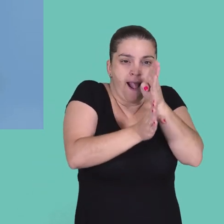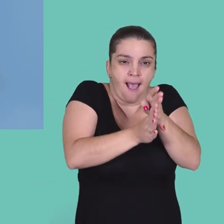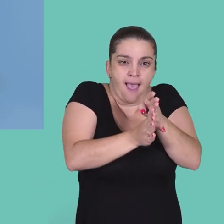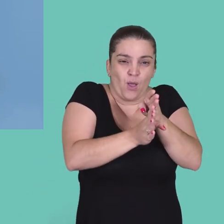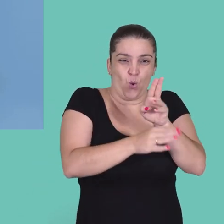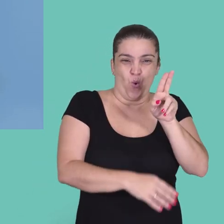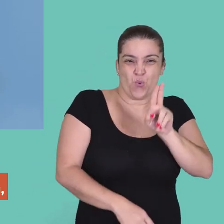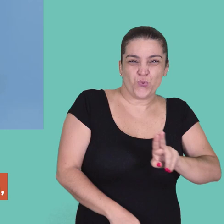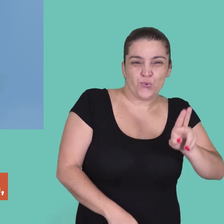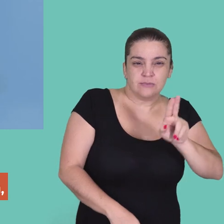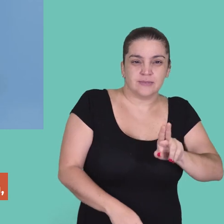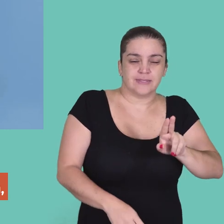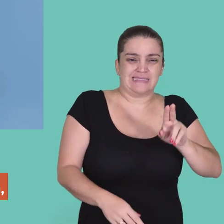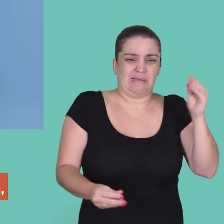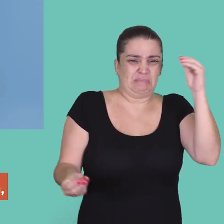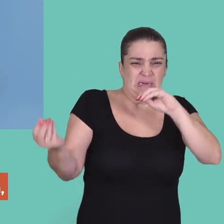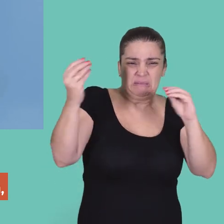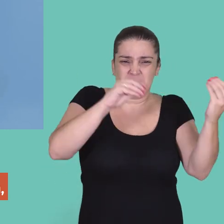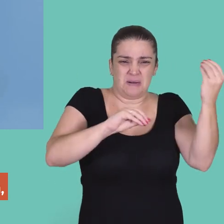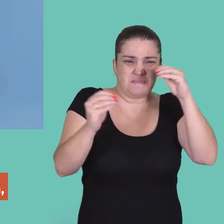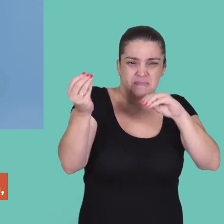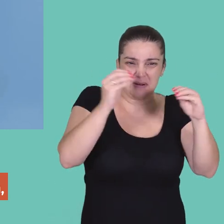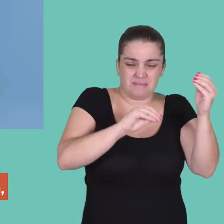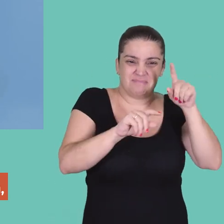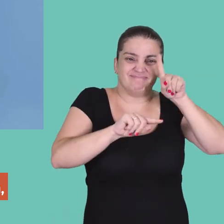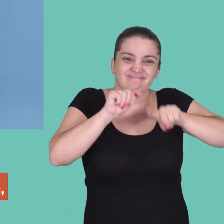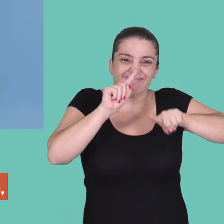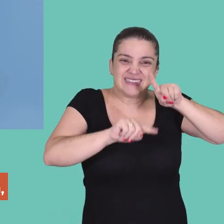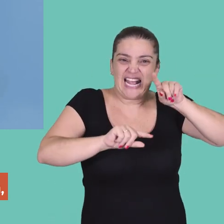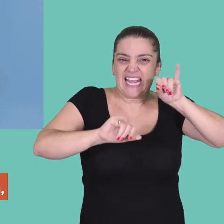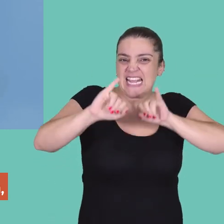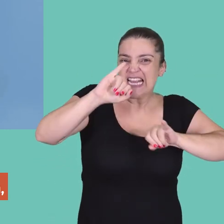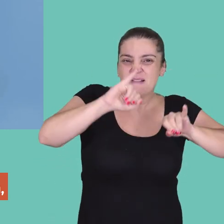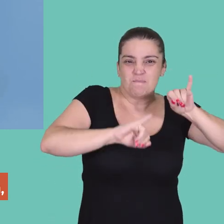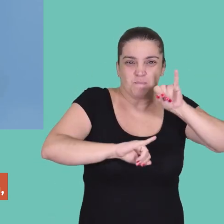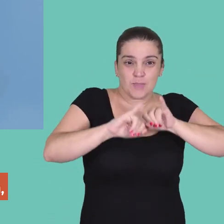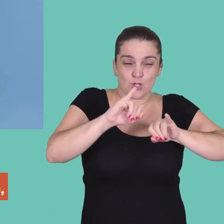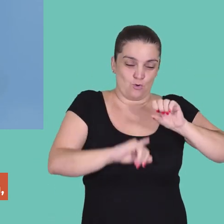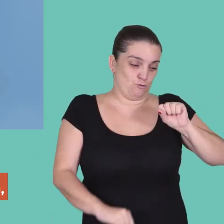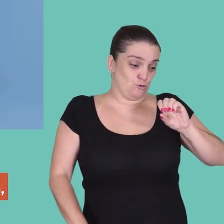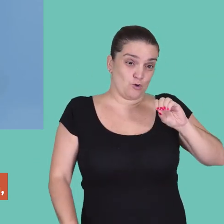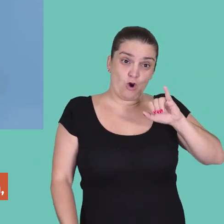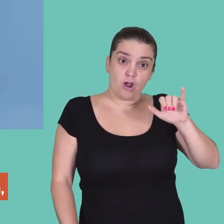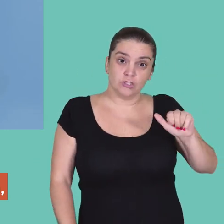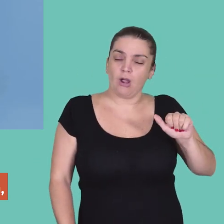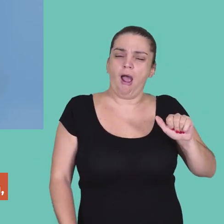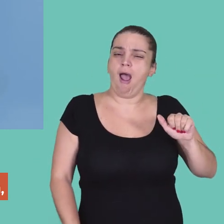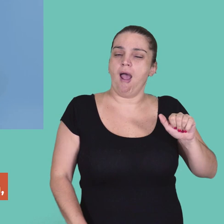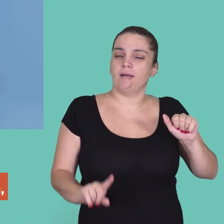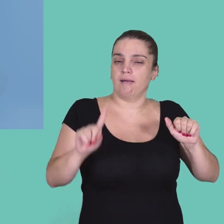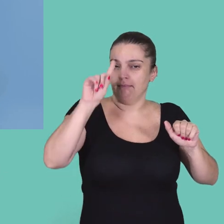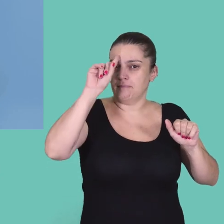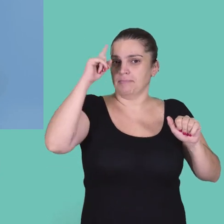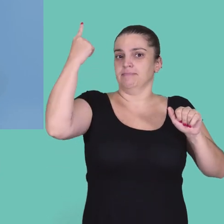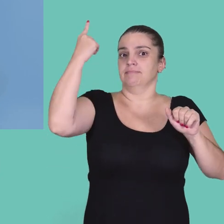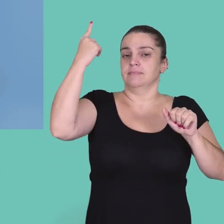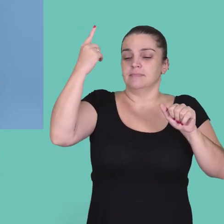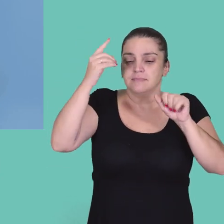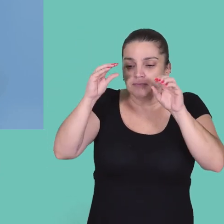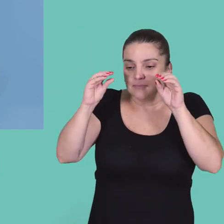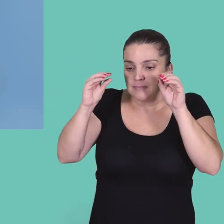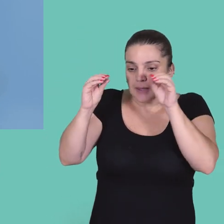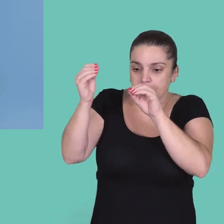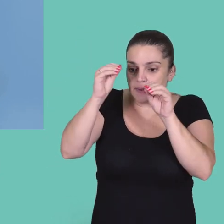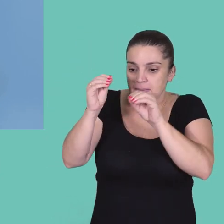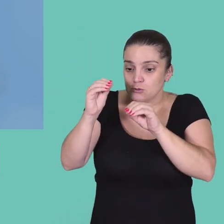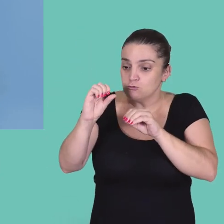compreender que ao invés de usar um monte de produtos químicos para a produção de soja, bastava